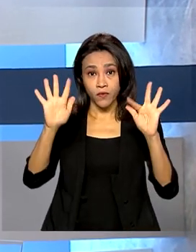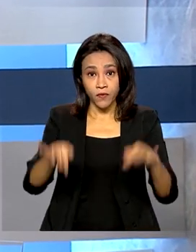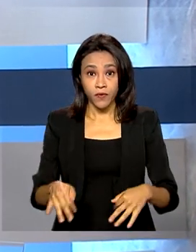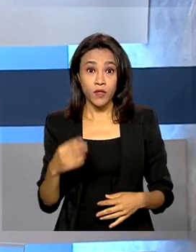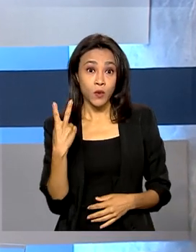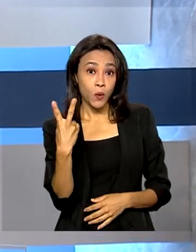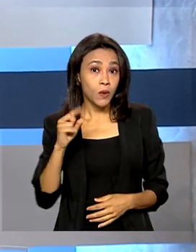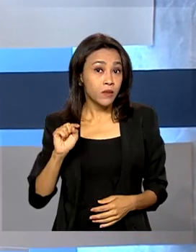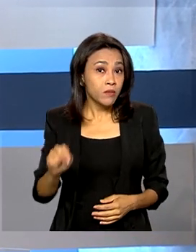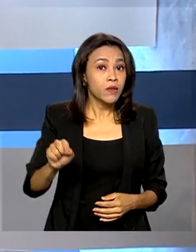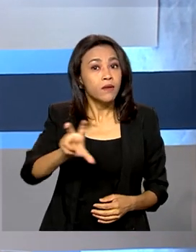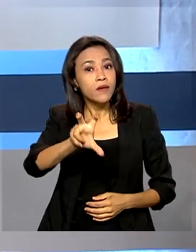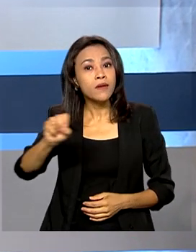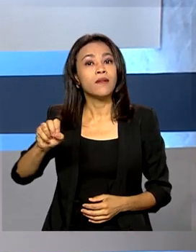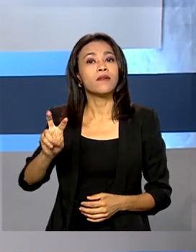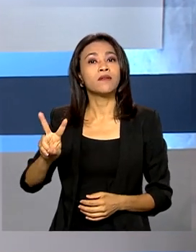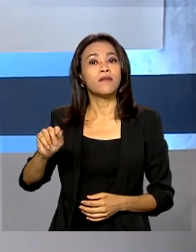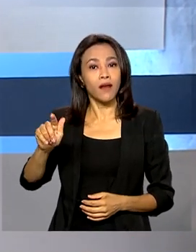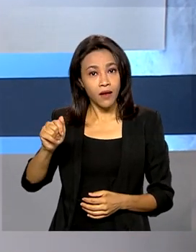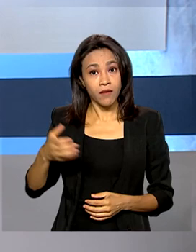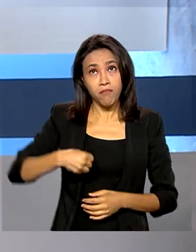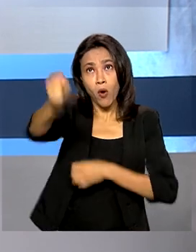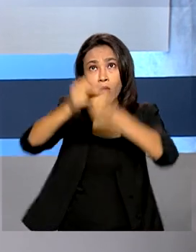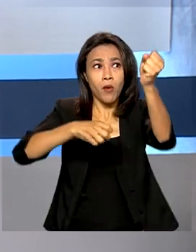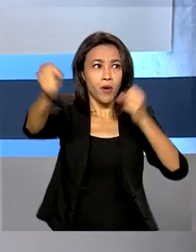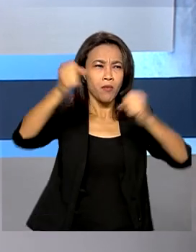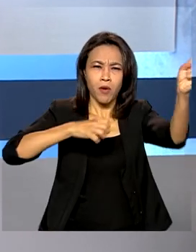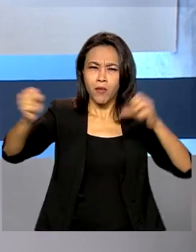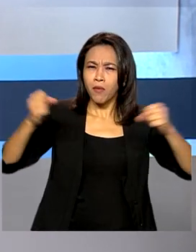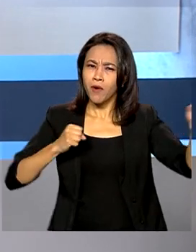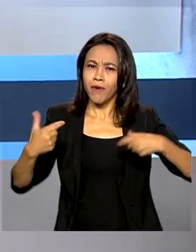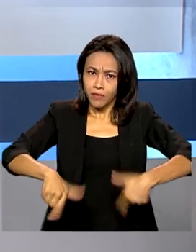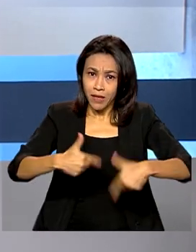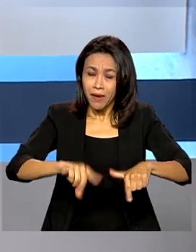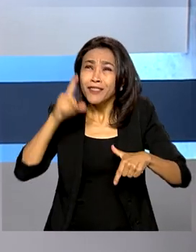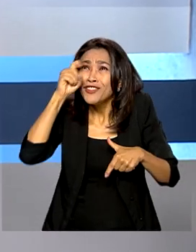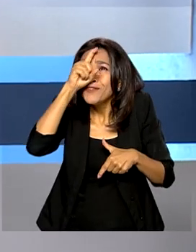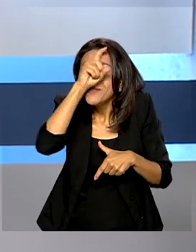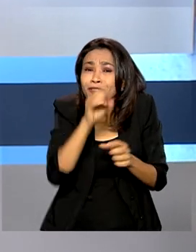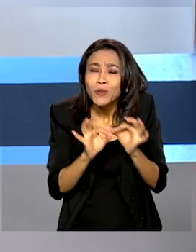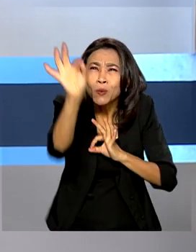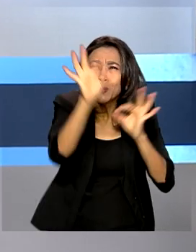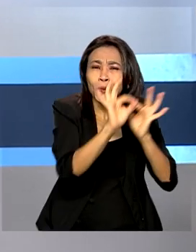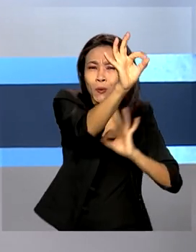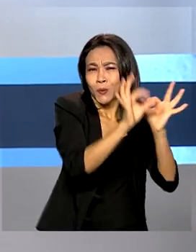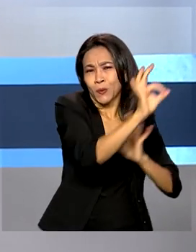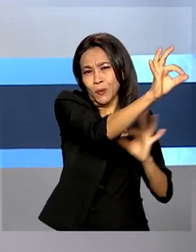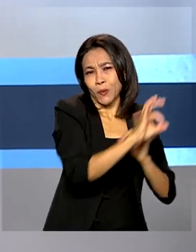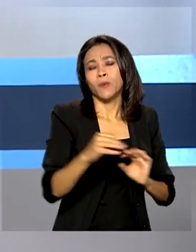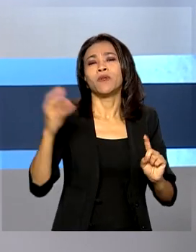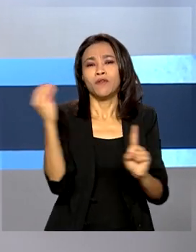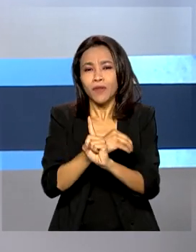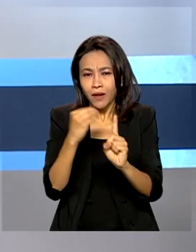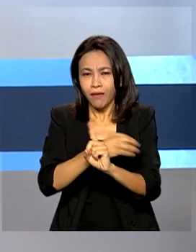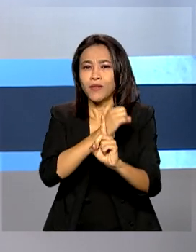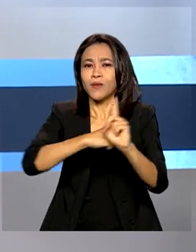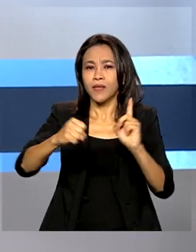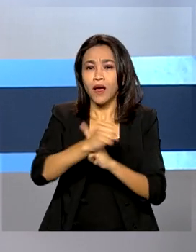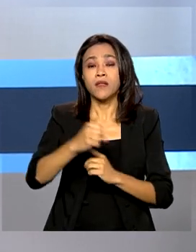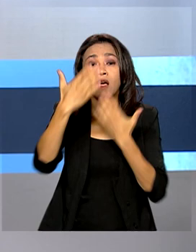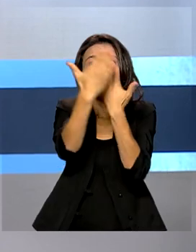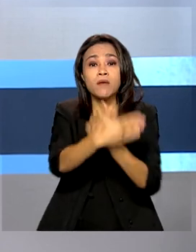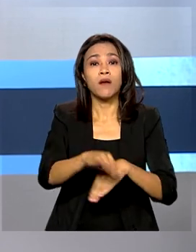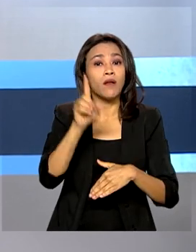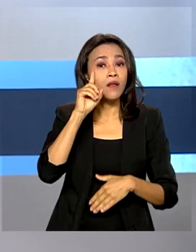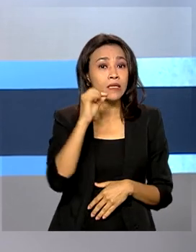vagas para profissionais que vão atuar em regiões de difícil acesso e alta vulnerabilidade. As provas vão ser aplicadas no dia